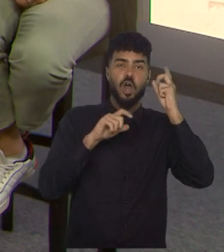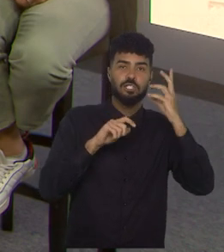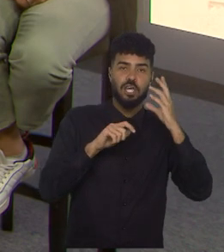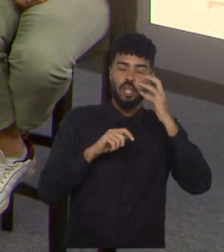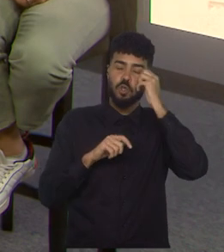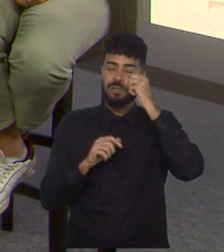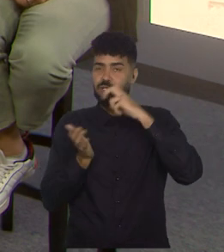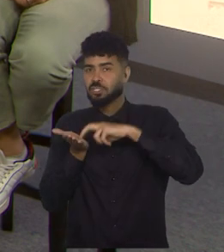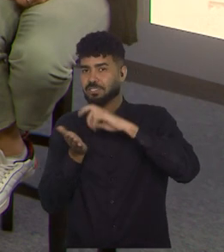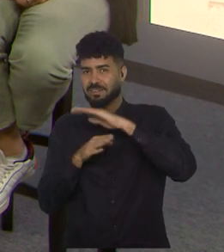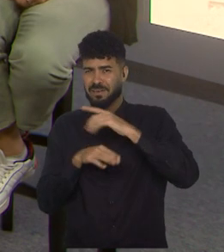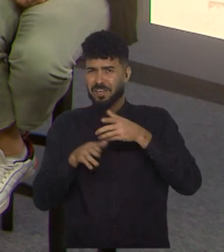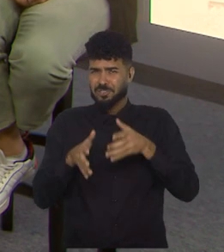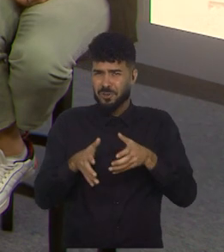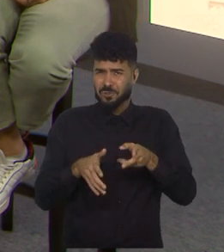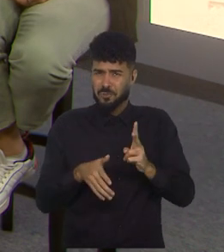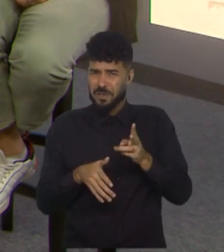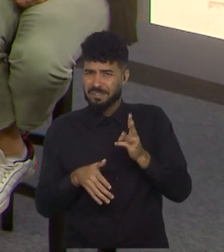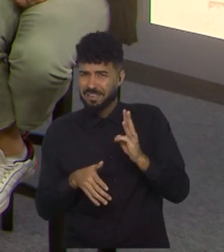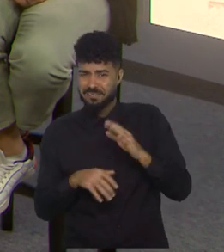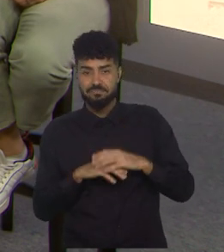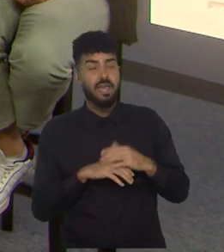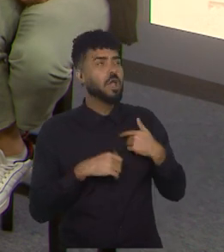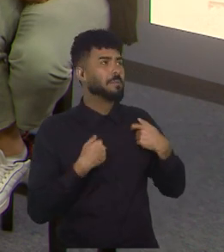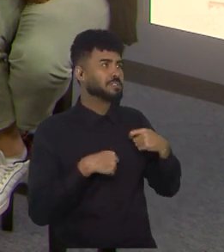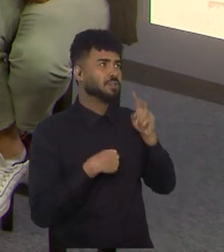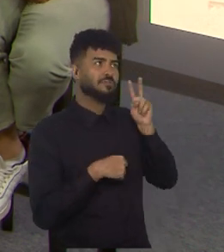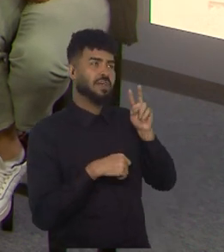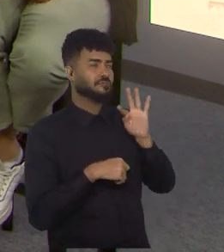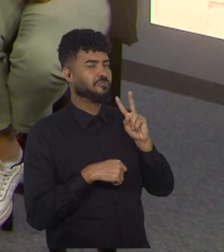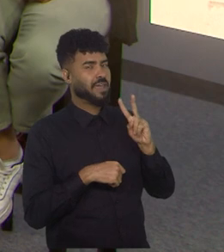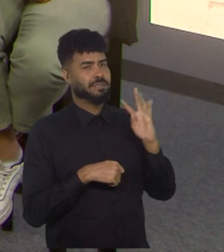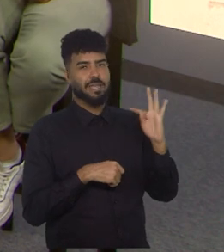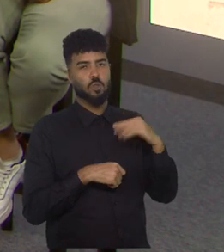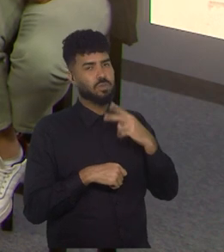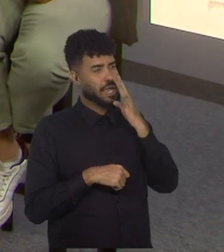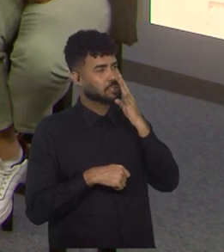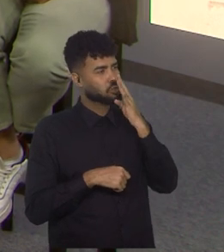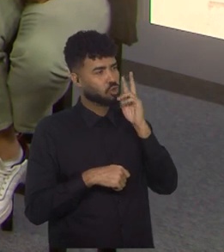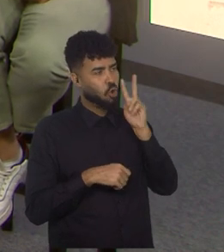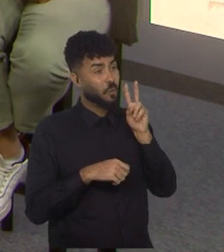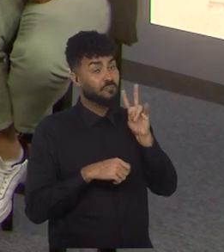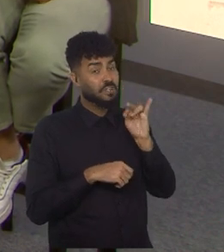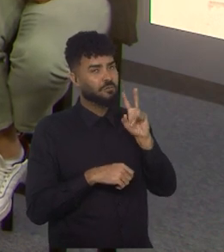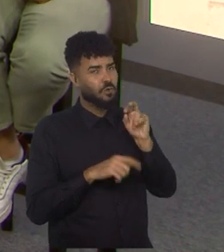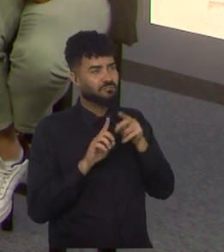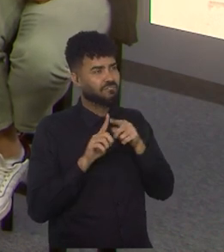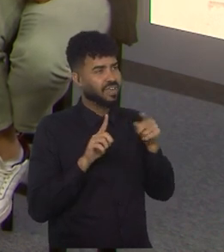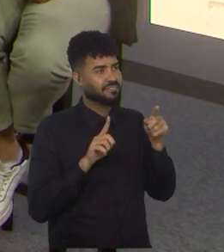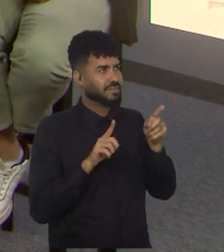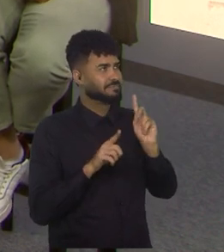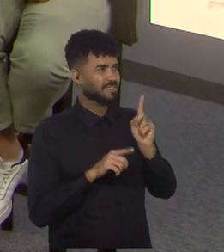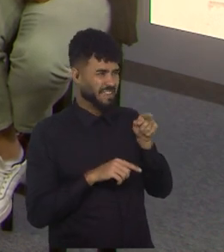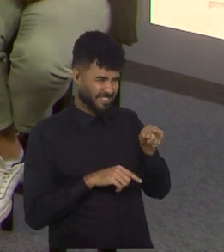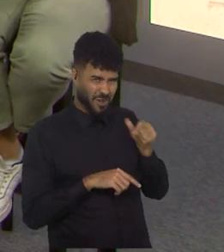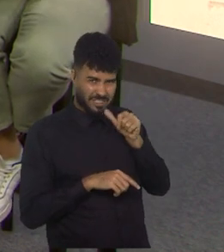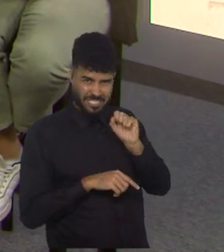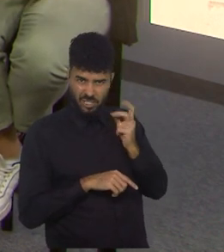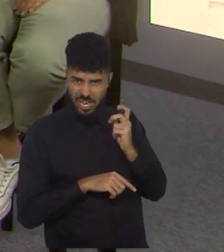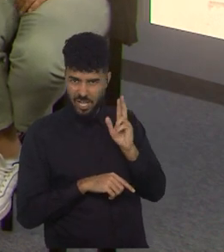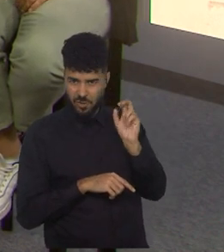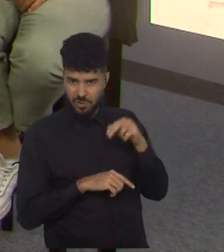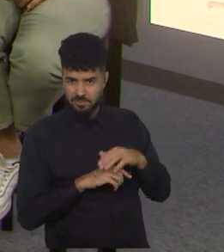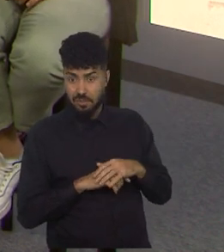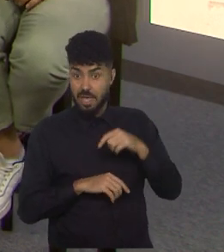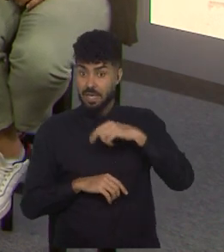manhã vai ser puxado. Vai ser difícil. Eu confesso que eu vou ter que ver VT, gente. Não vai ser todo o jogo ao vivo que eu vou conseguir. Você também vai conseguir? No Brasil,